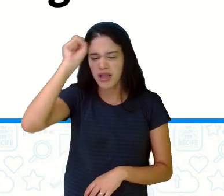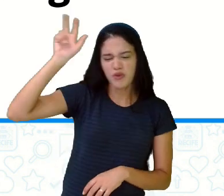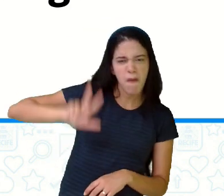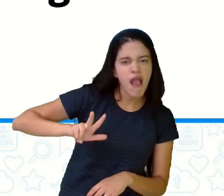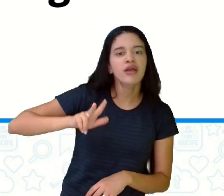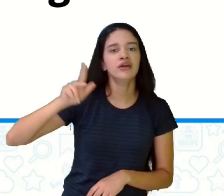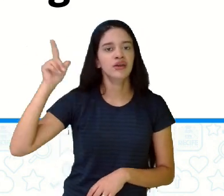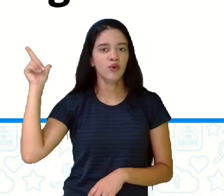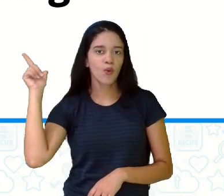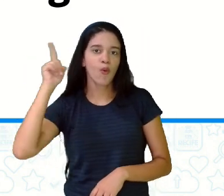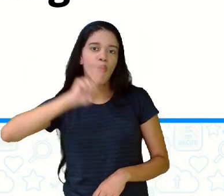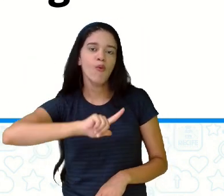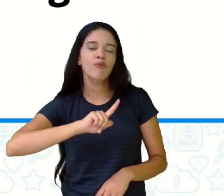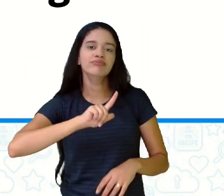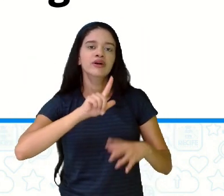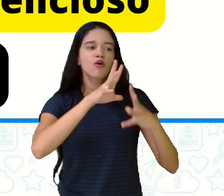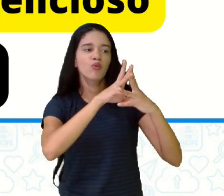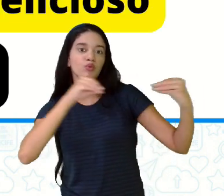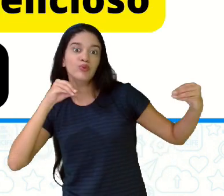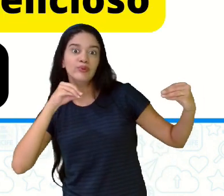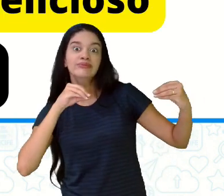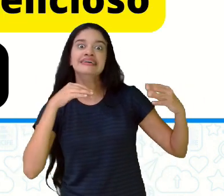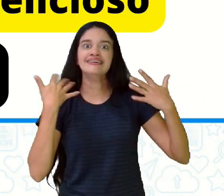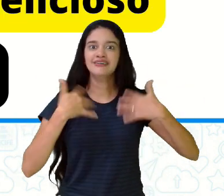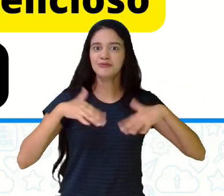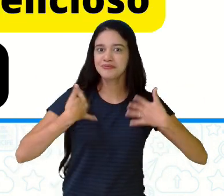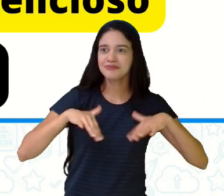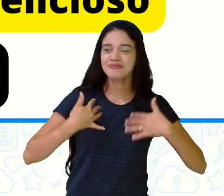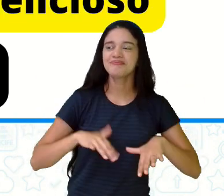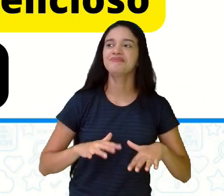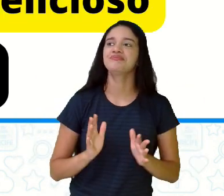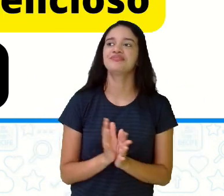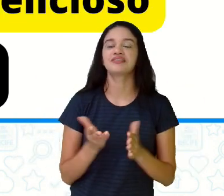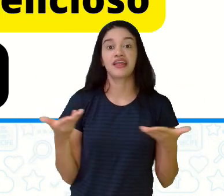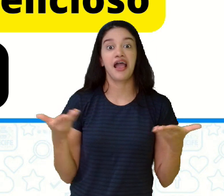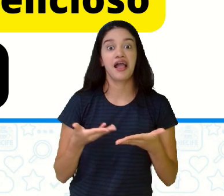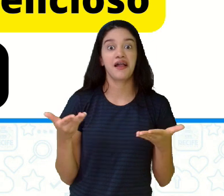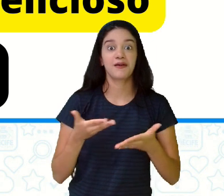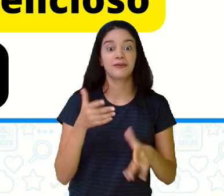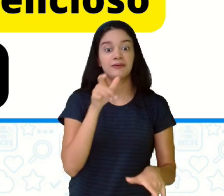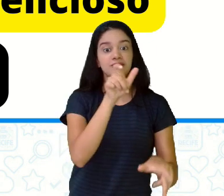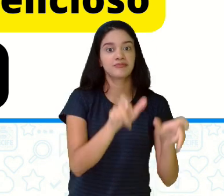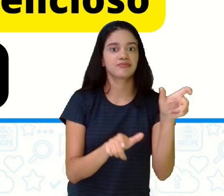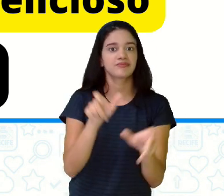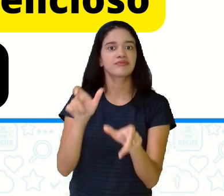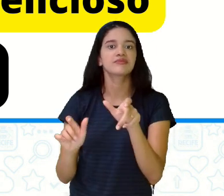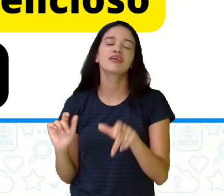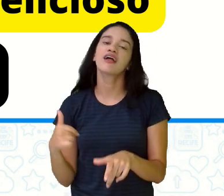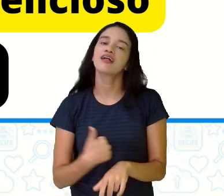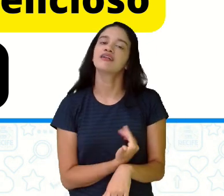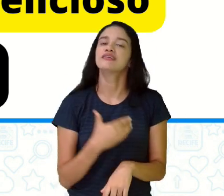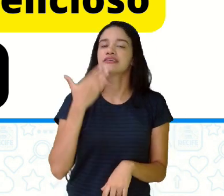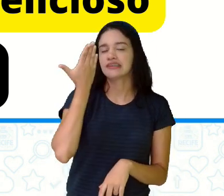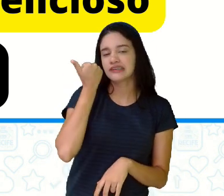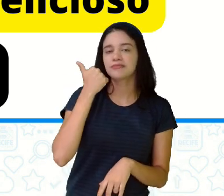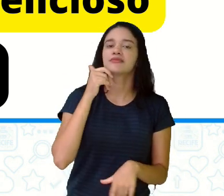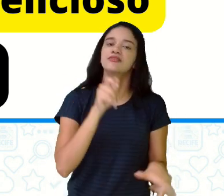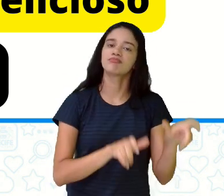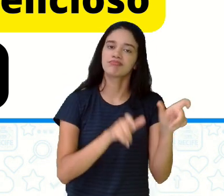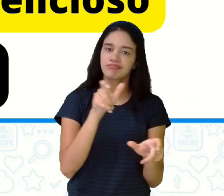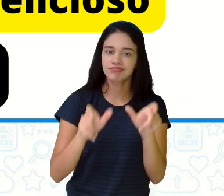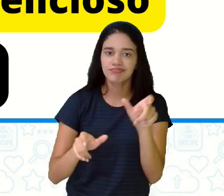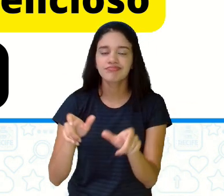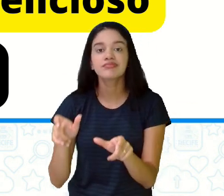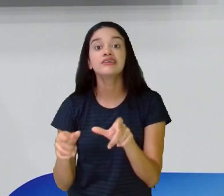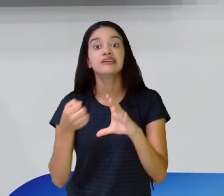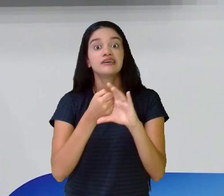consegue aí se livrar ali daquela situação. De olho nos personagens. A gente sabe que alguns personagens aí.